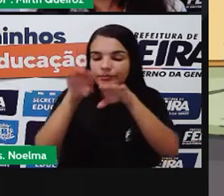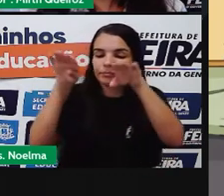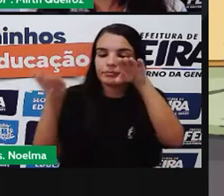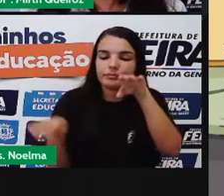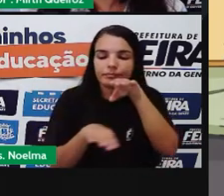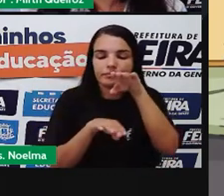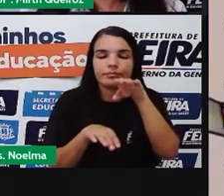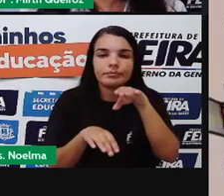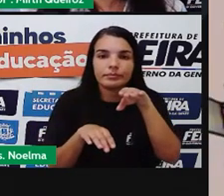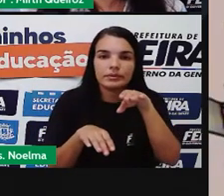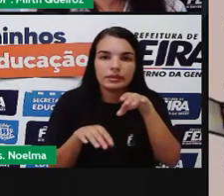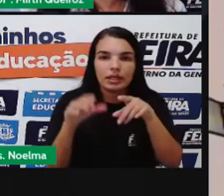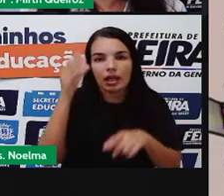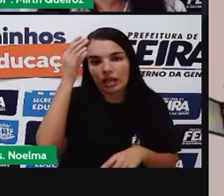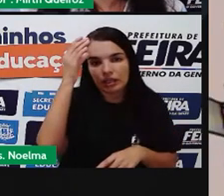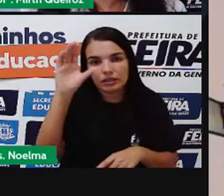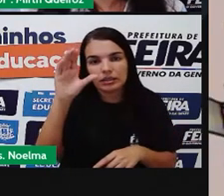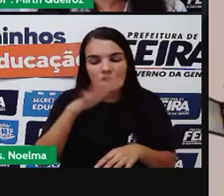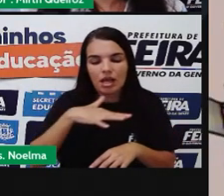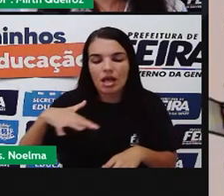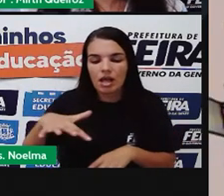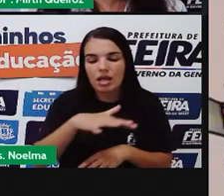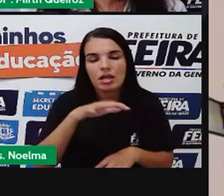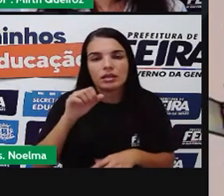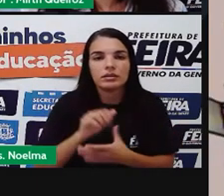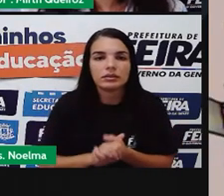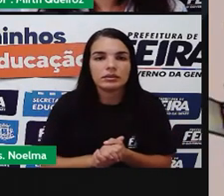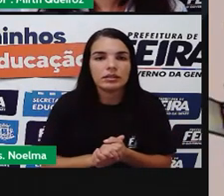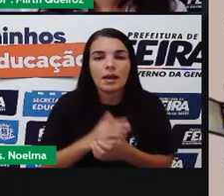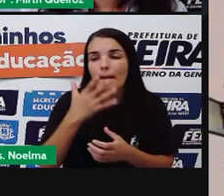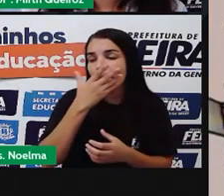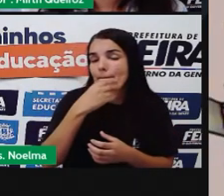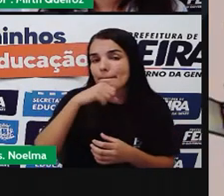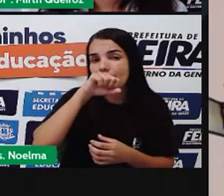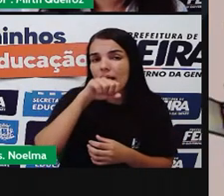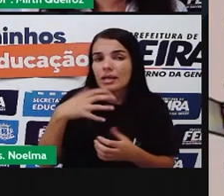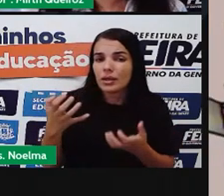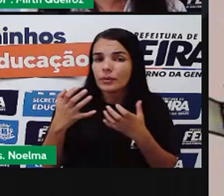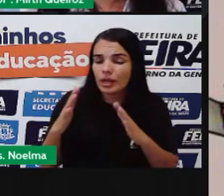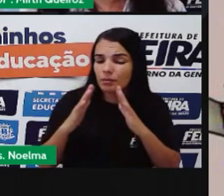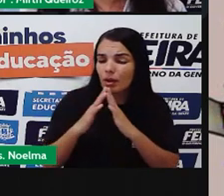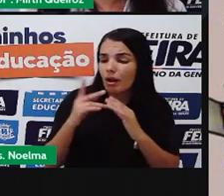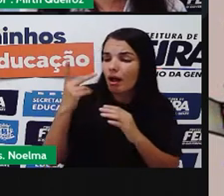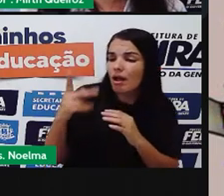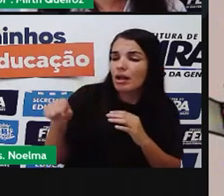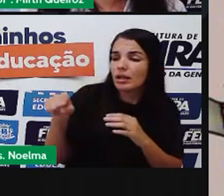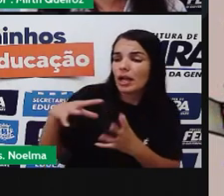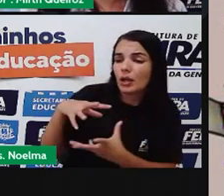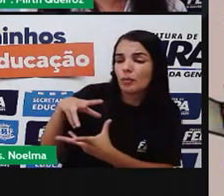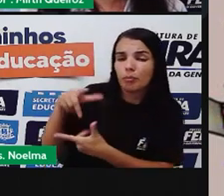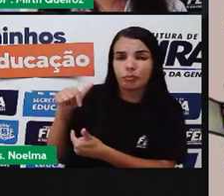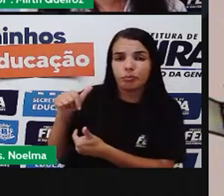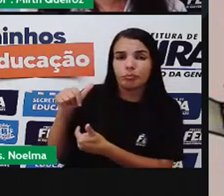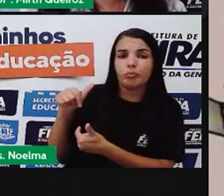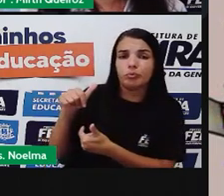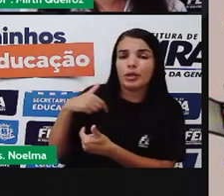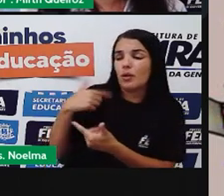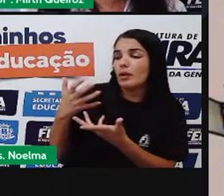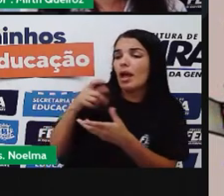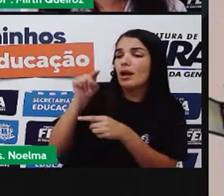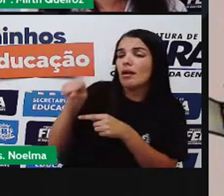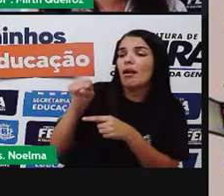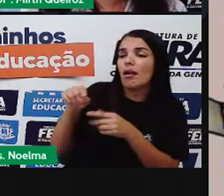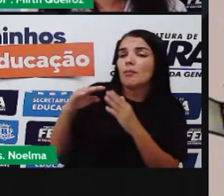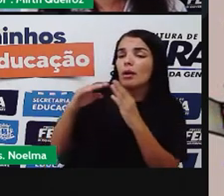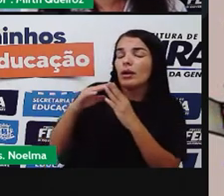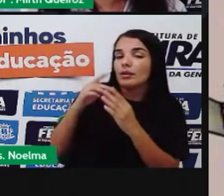Sociais E Regiões Pai Eu quero morar Naquele mundo Olha só Essa criança Que